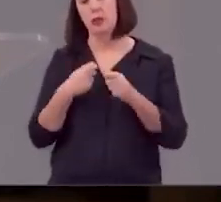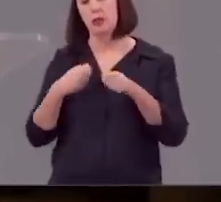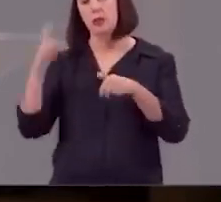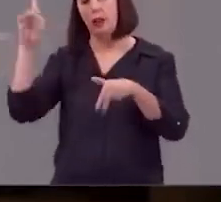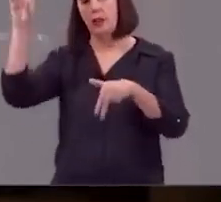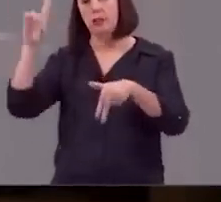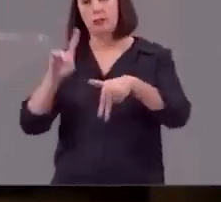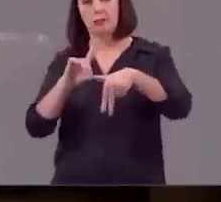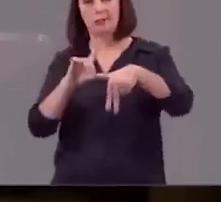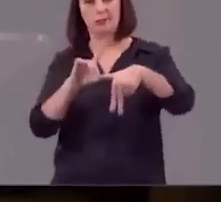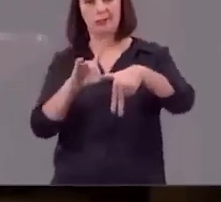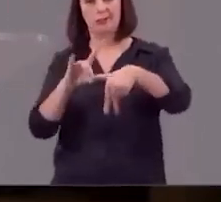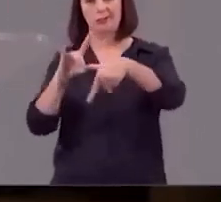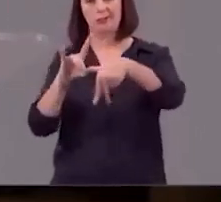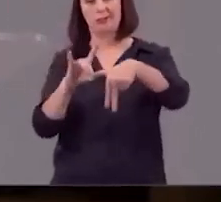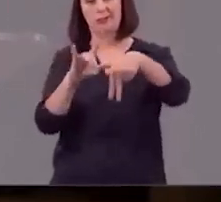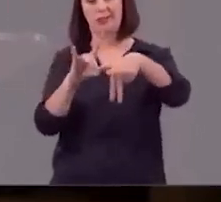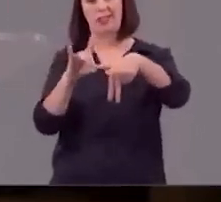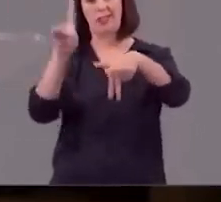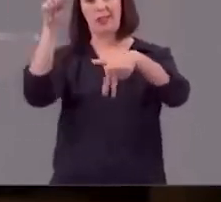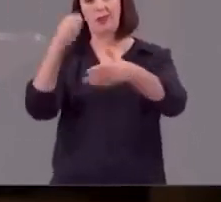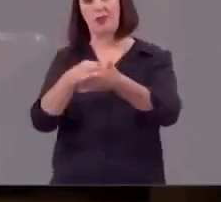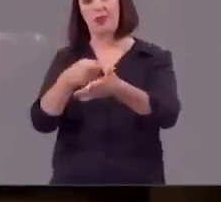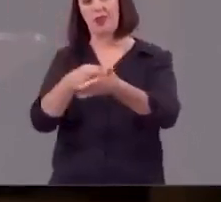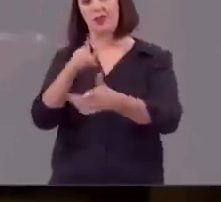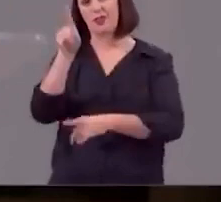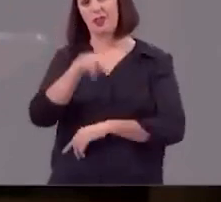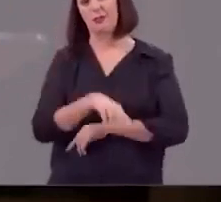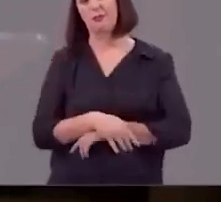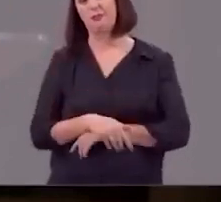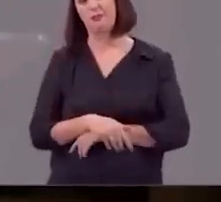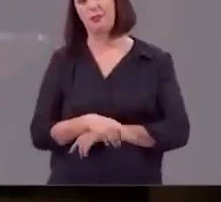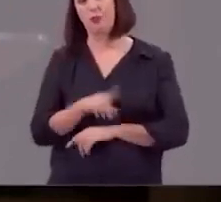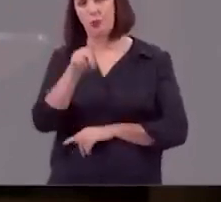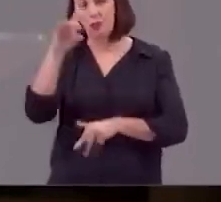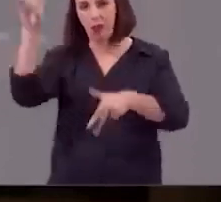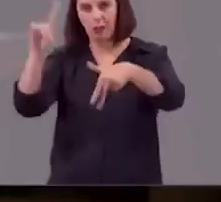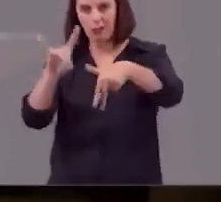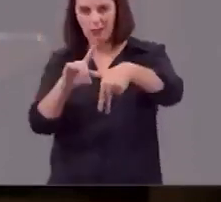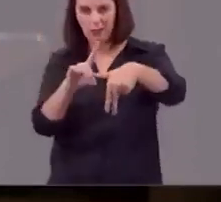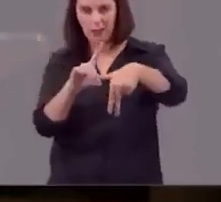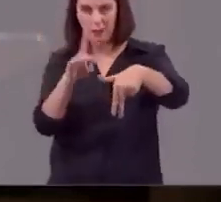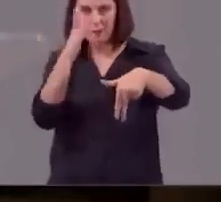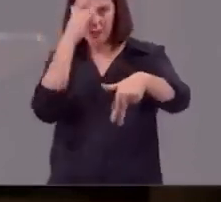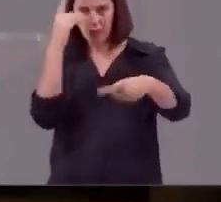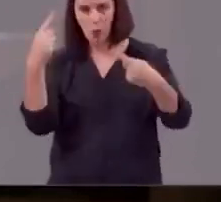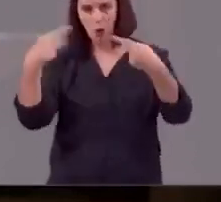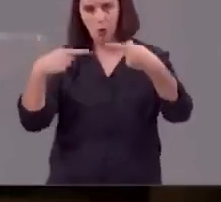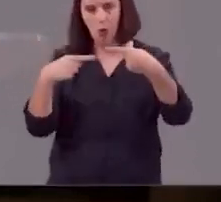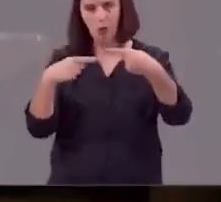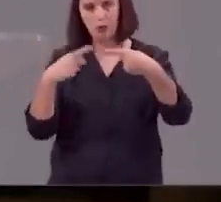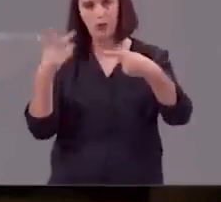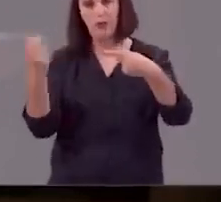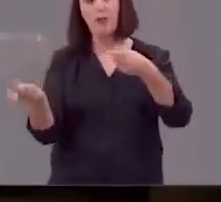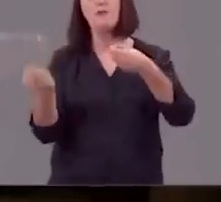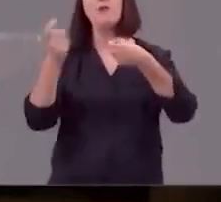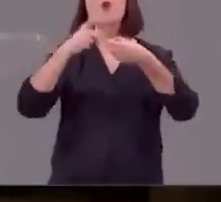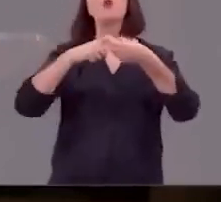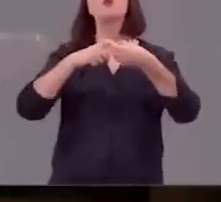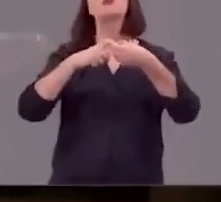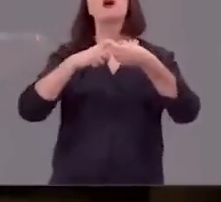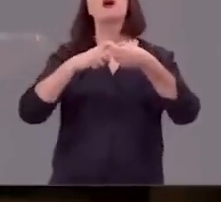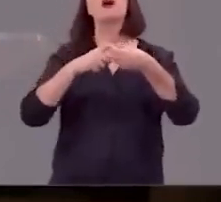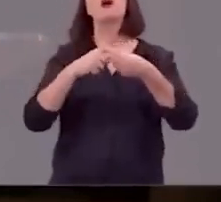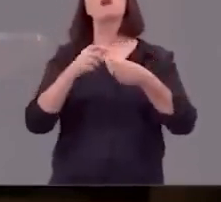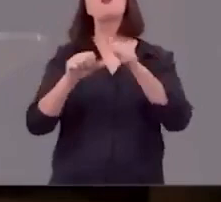Deus porque quando você anda com Deus Deus defende você quando você anda com Deus as pessoas que criticaram você vão ter que voltar a você e mudar